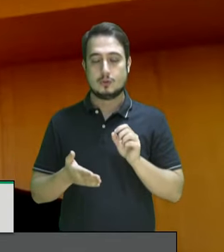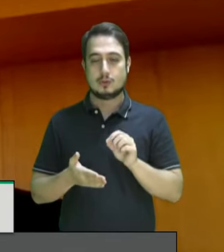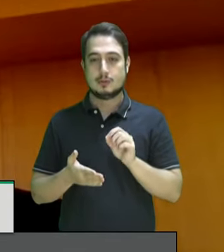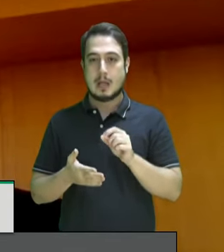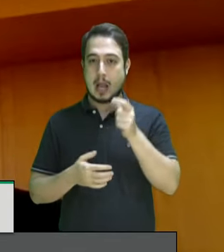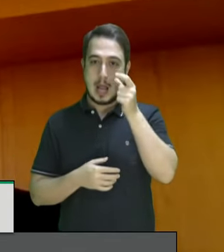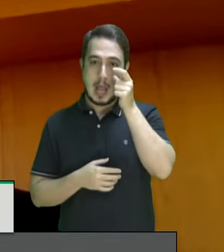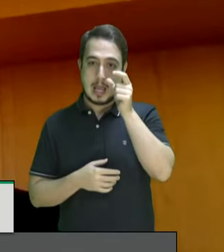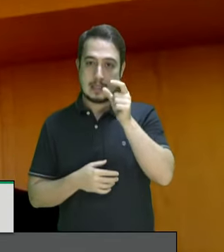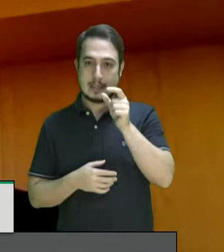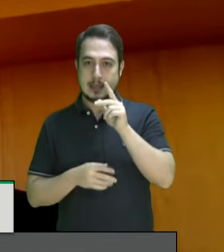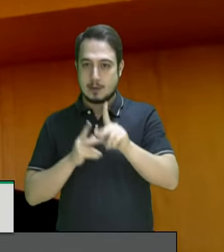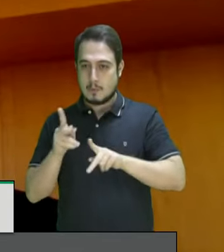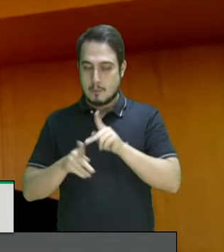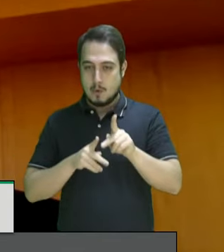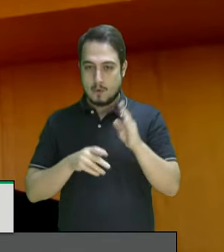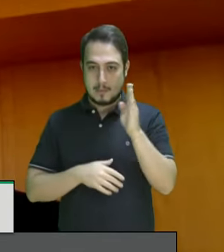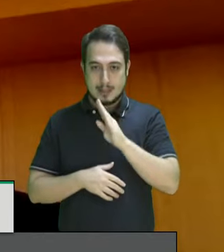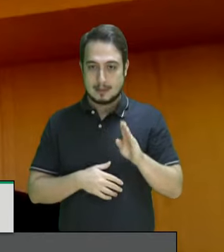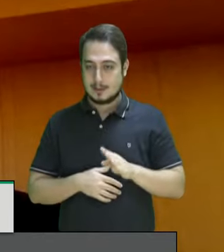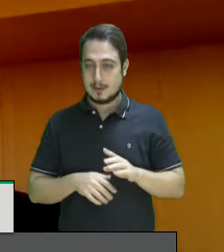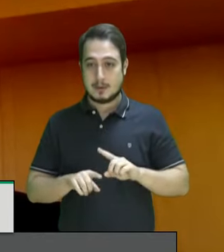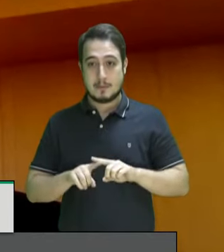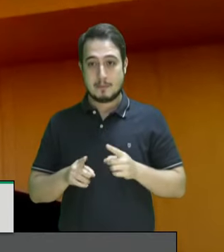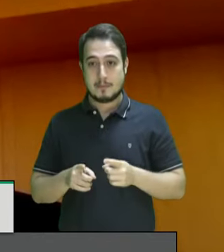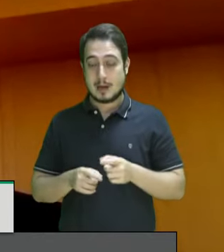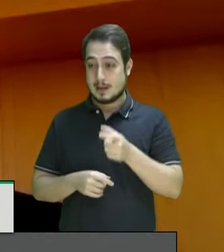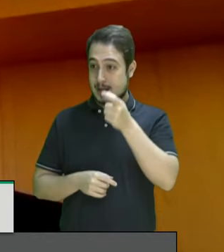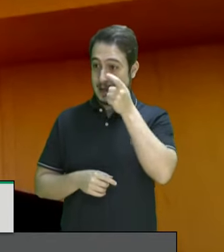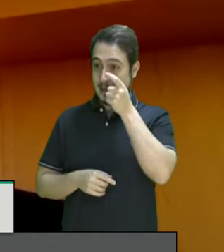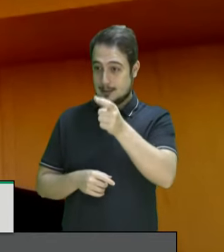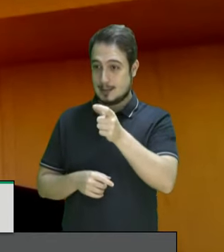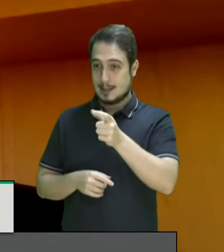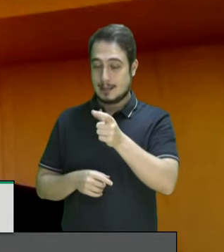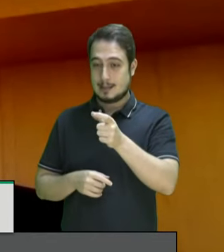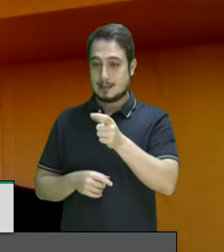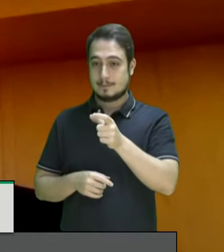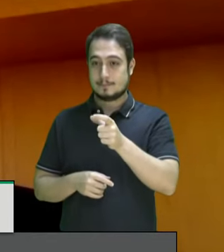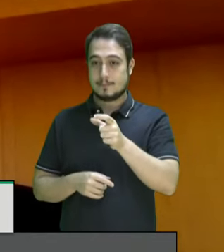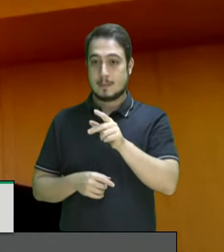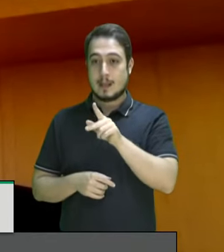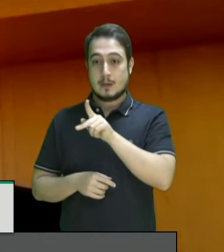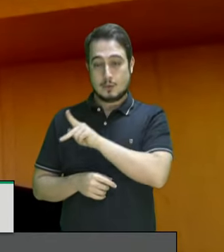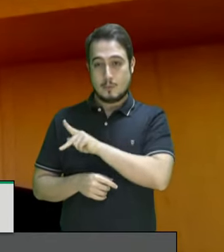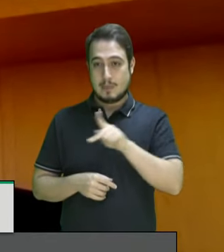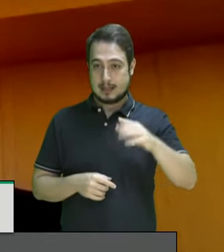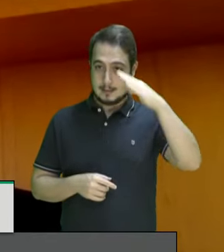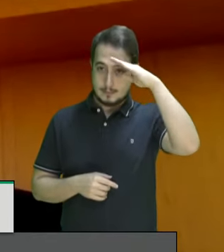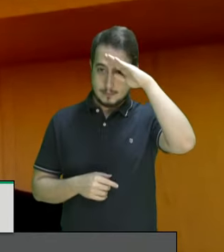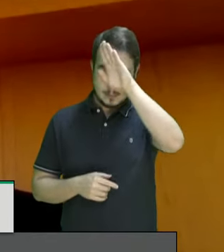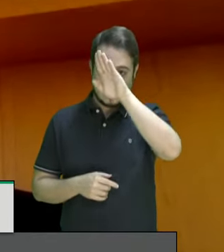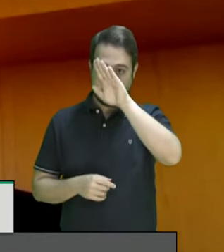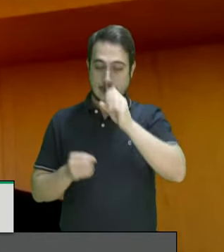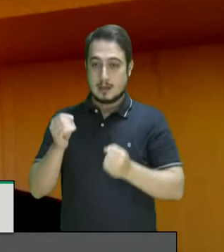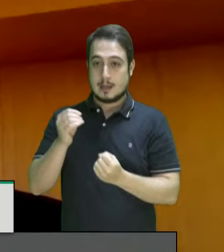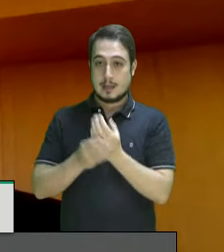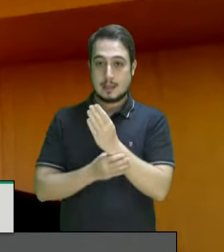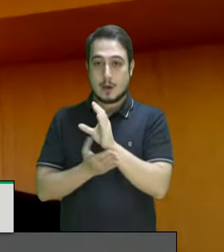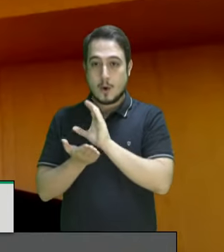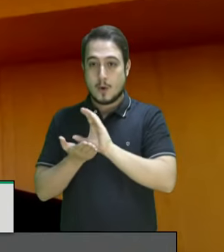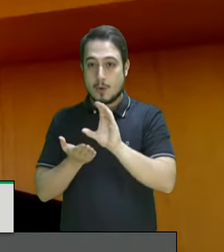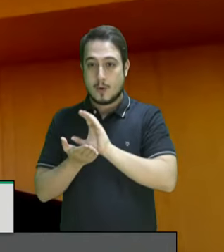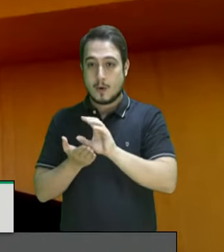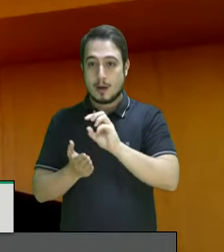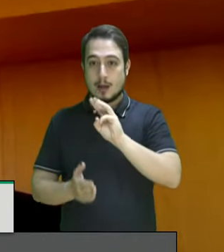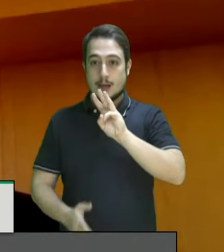interesses do povo brasileiro mas aos interesses do presidente da república que criou um orçamento secreto de